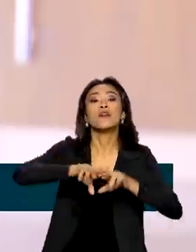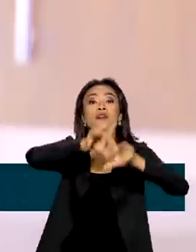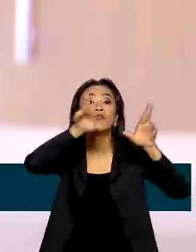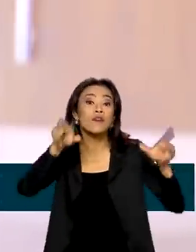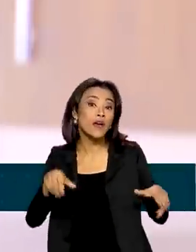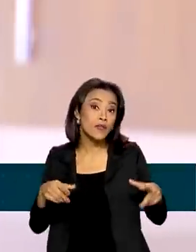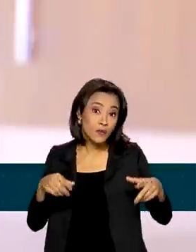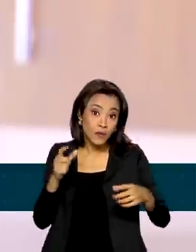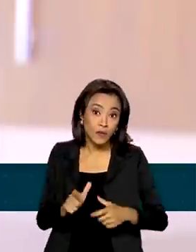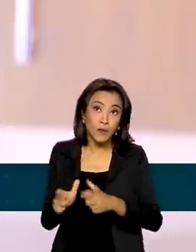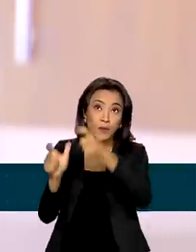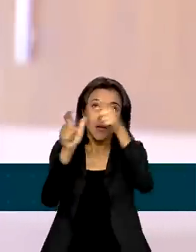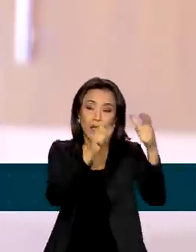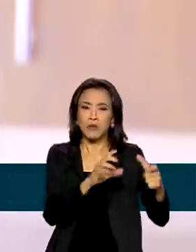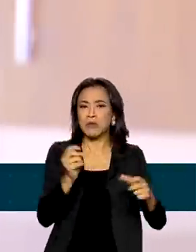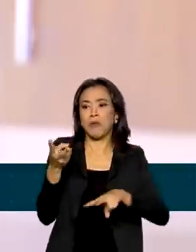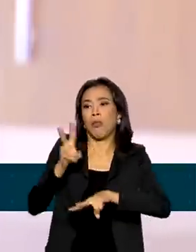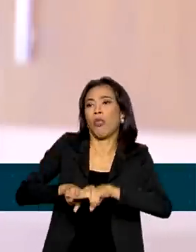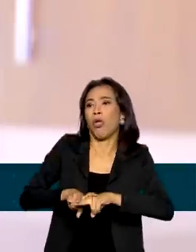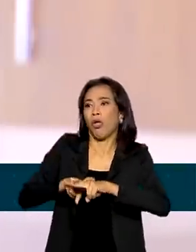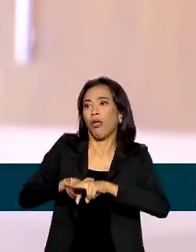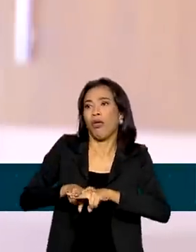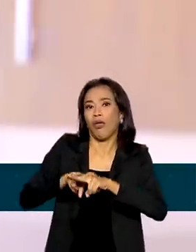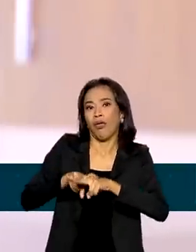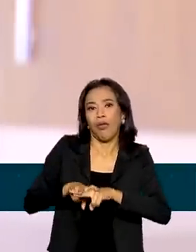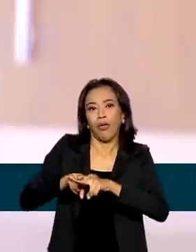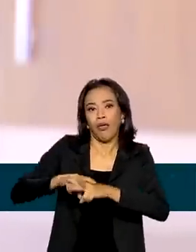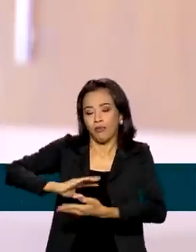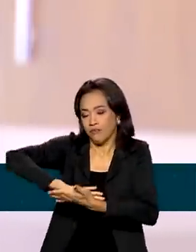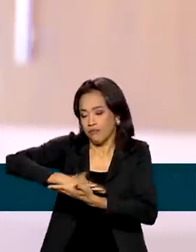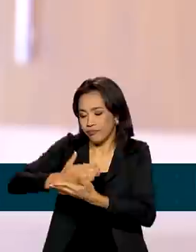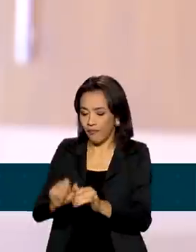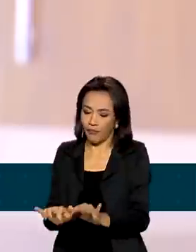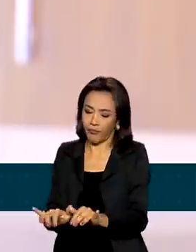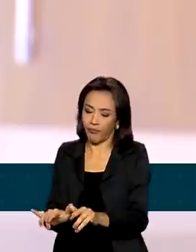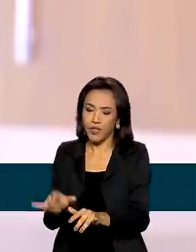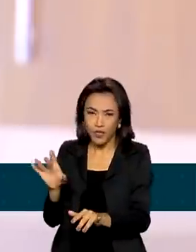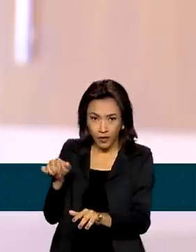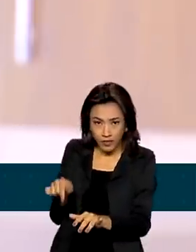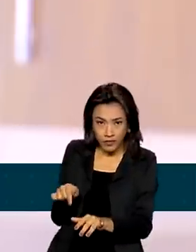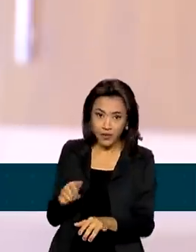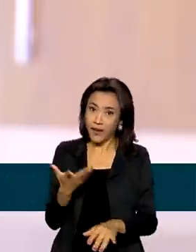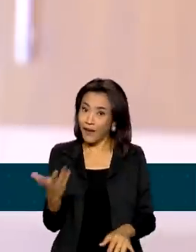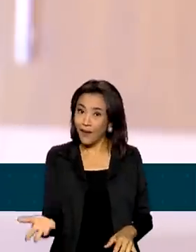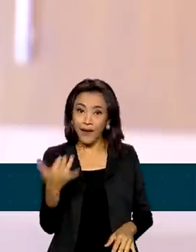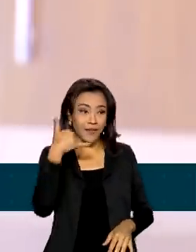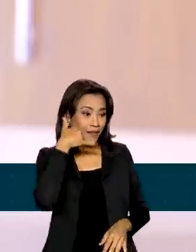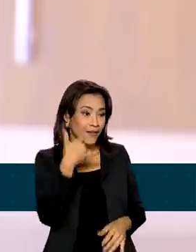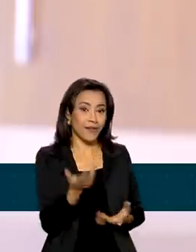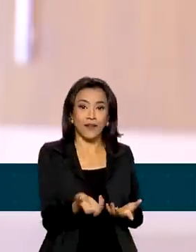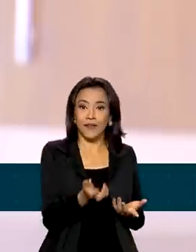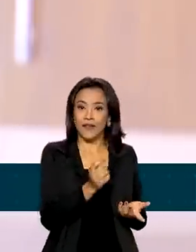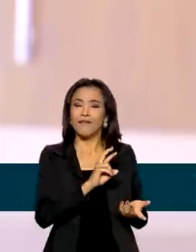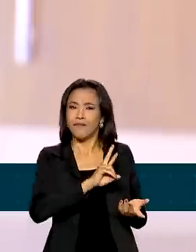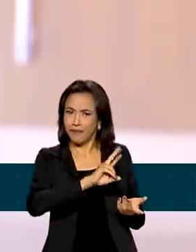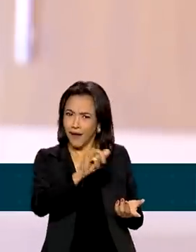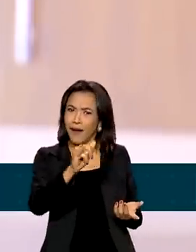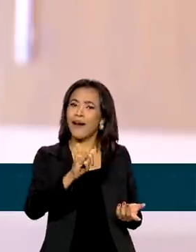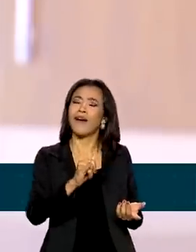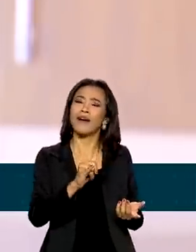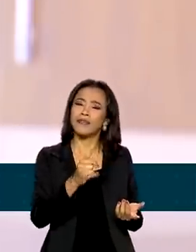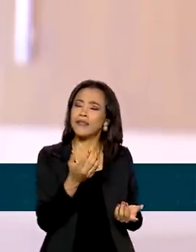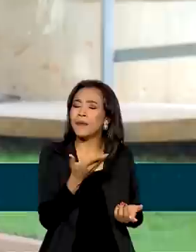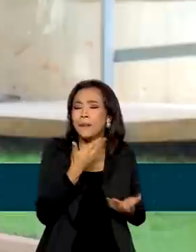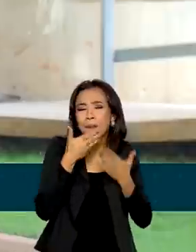diferentes, não só preso no seu computador, agora sem fio, você vai ter essa experiência